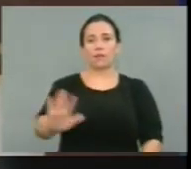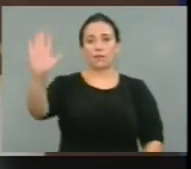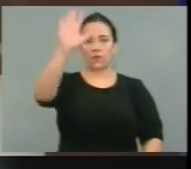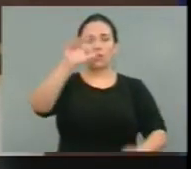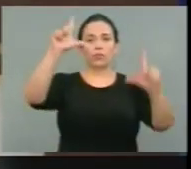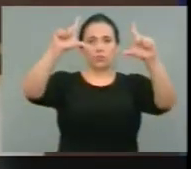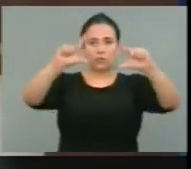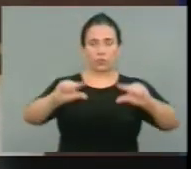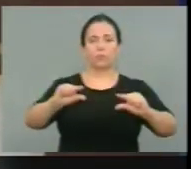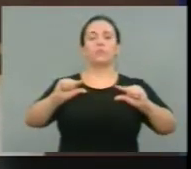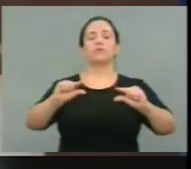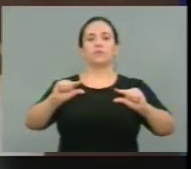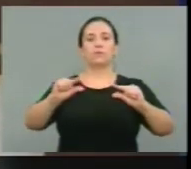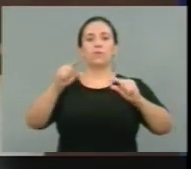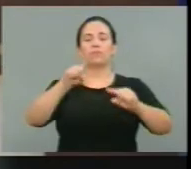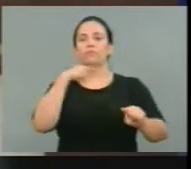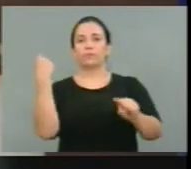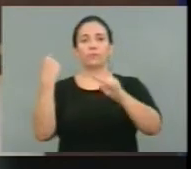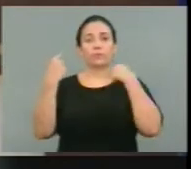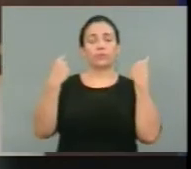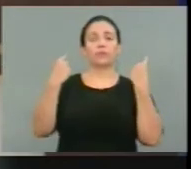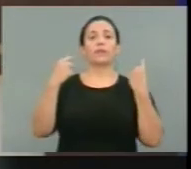Homicídios, que ele data de 2011,